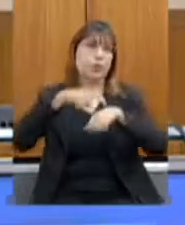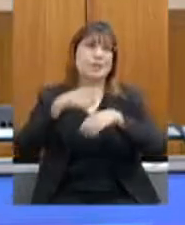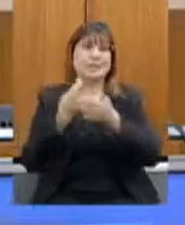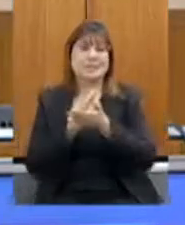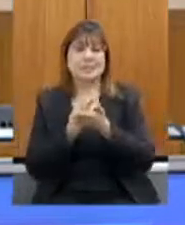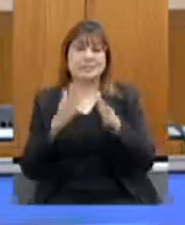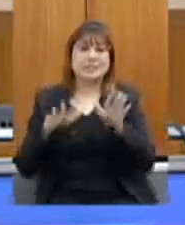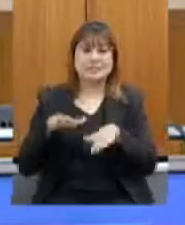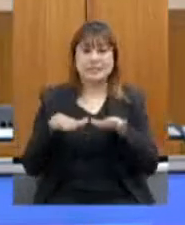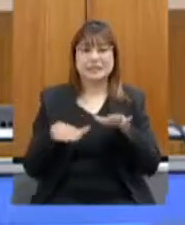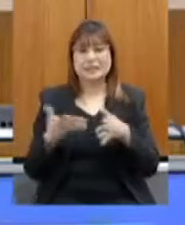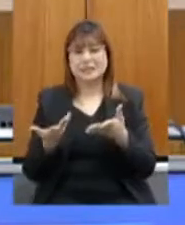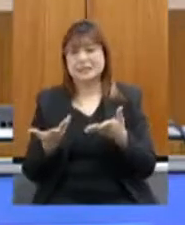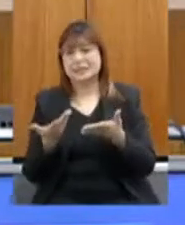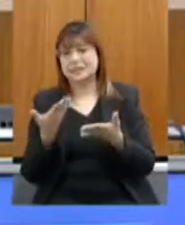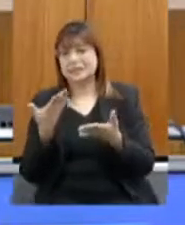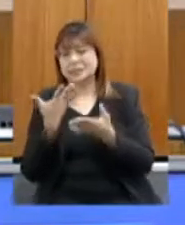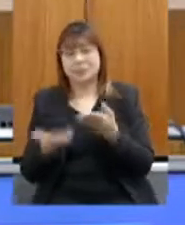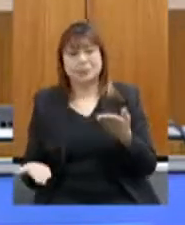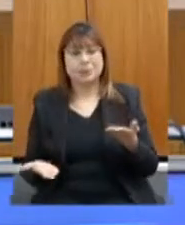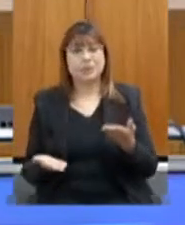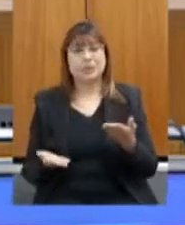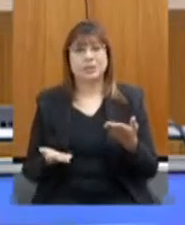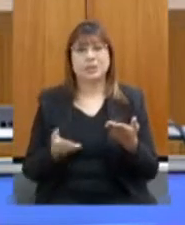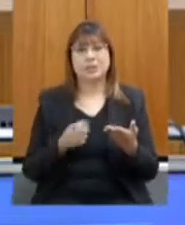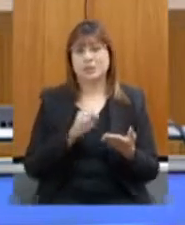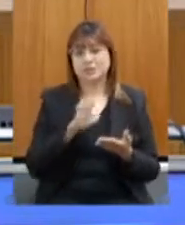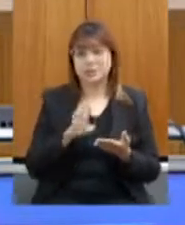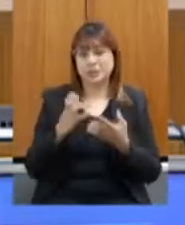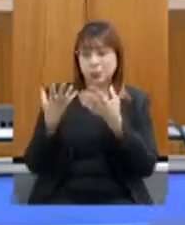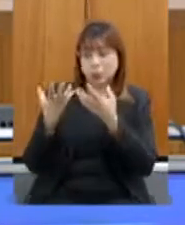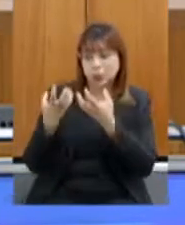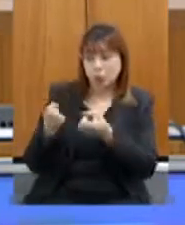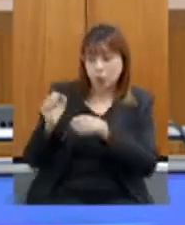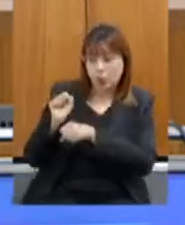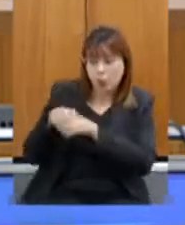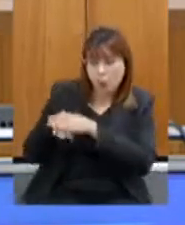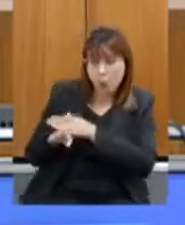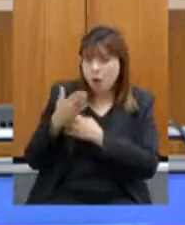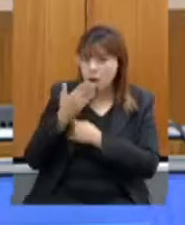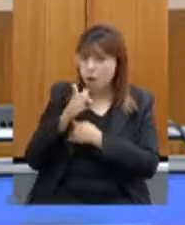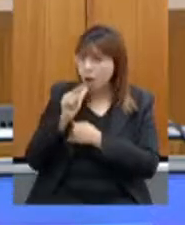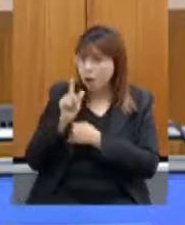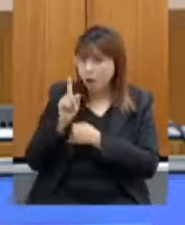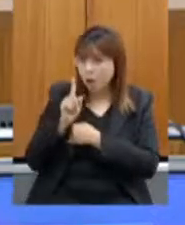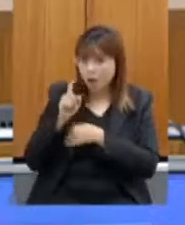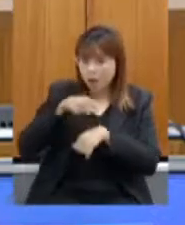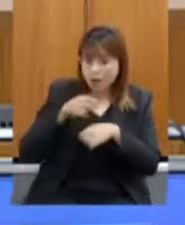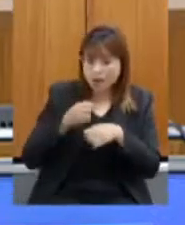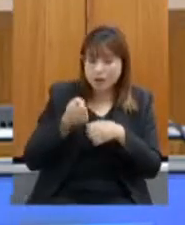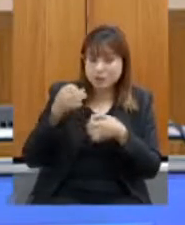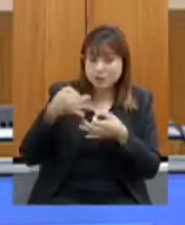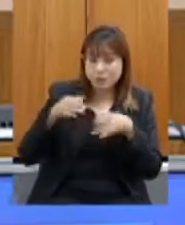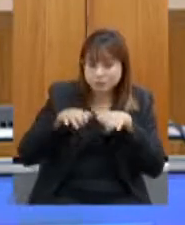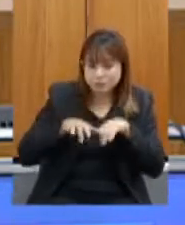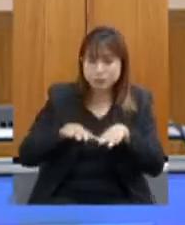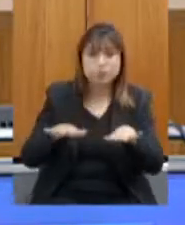suplementada aquilo vai embora depois se você não segura para irrigar você não está realmente aproveitando todo o seu potencial